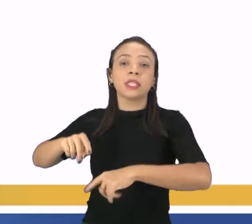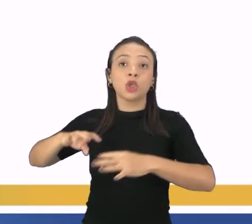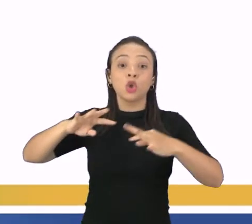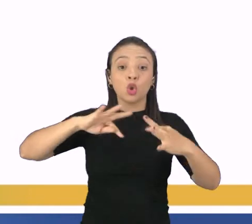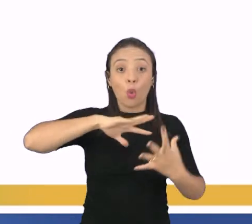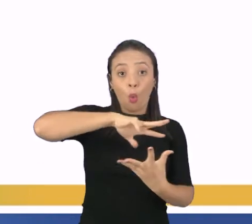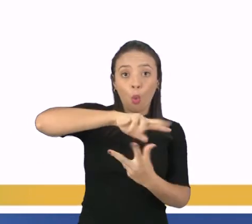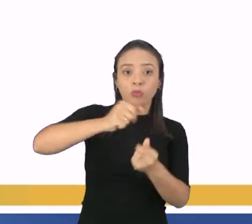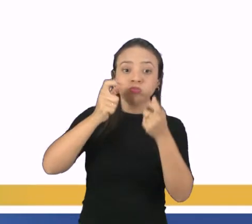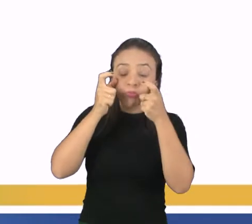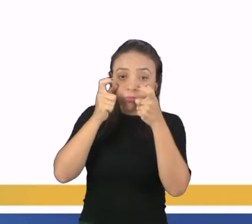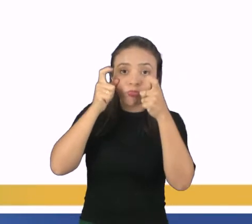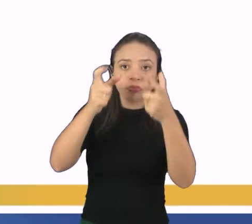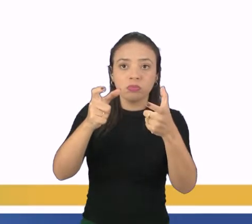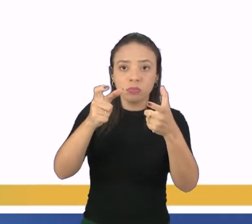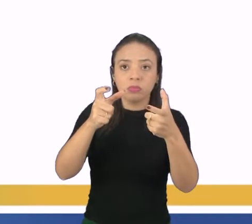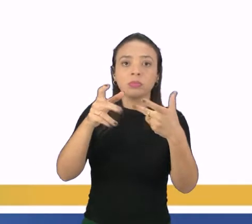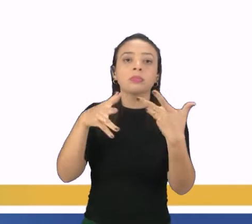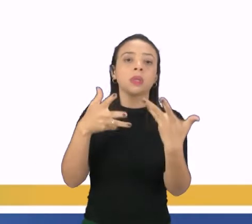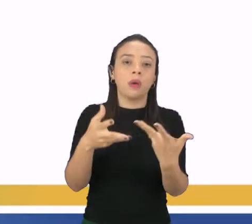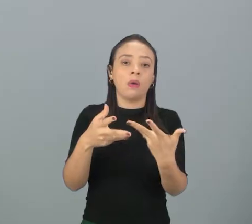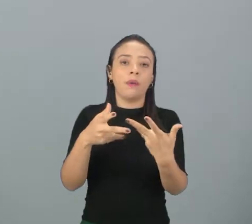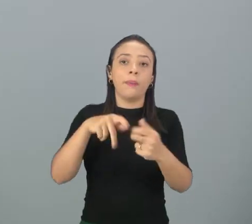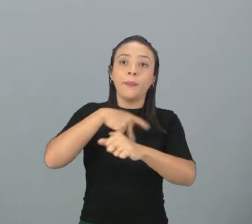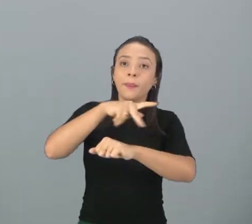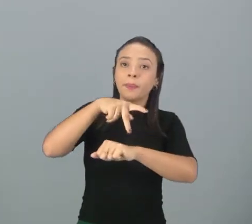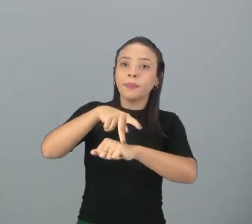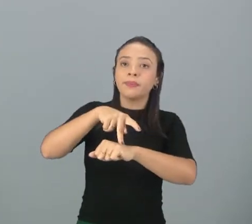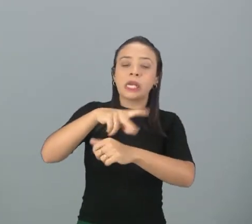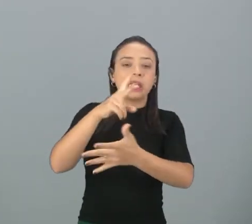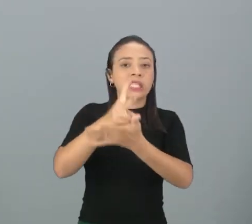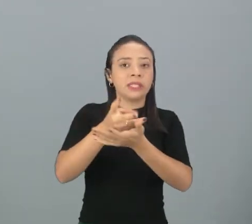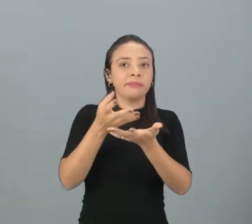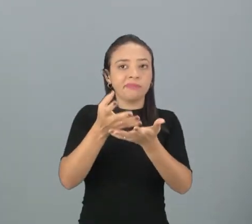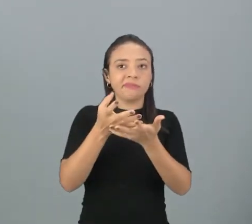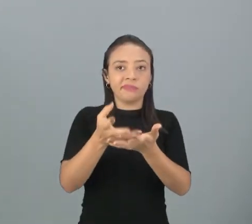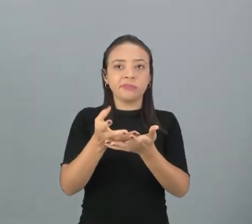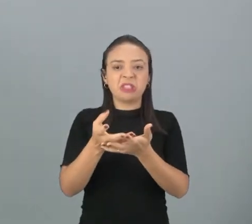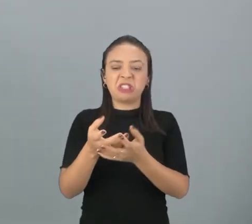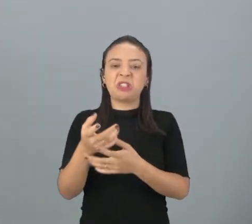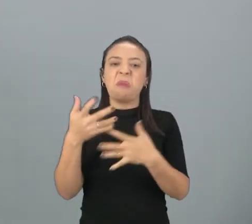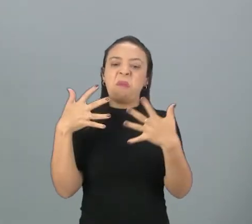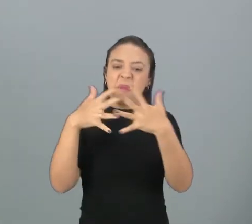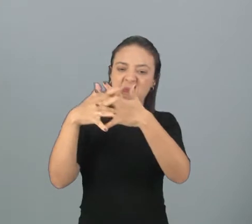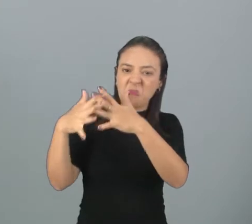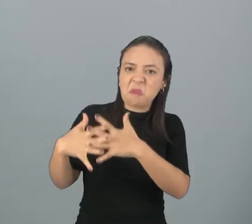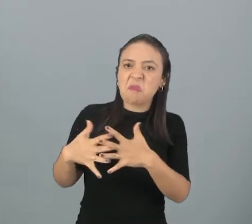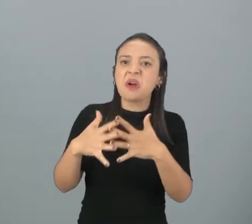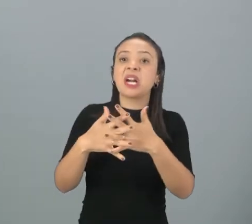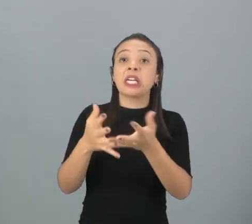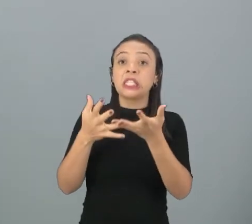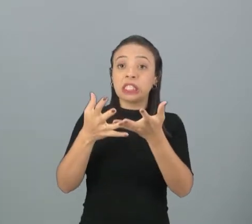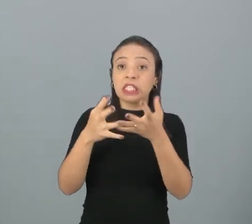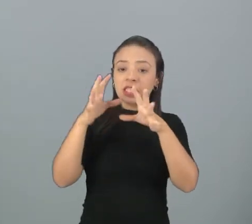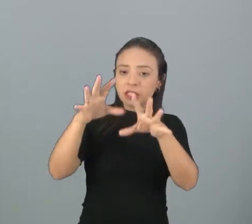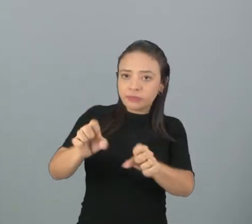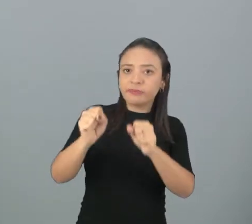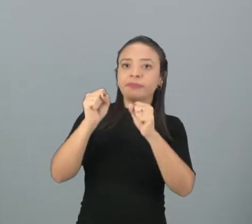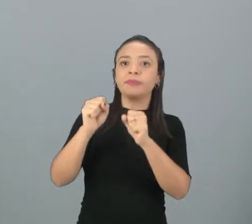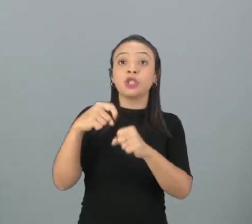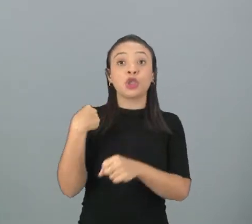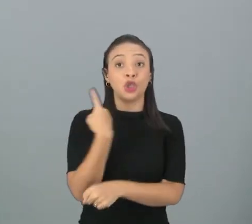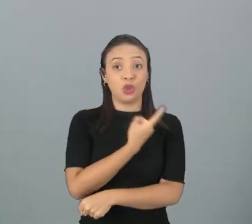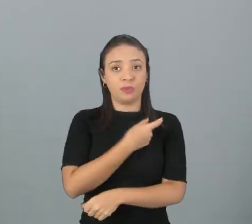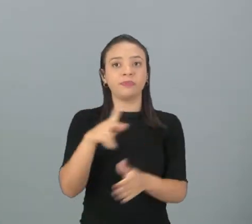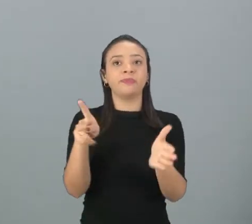Então essas potências cada vez mais têm acirrado a disputa por essa região aqui que nós fazemos